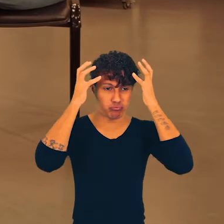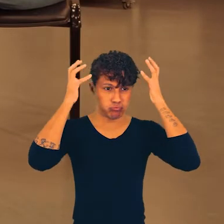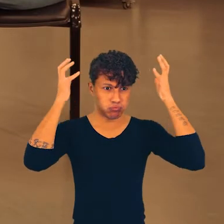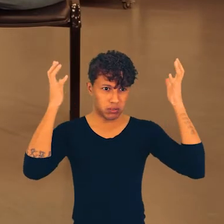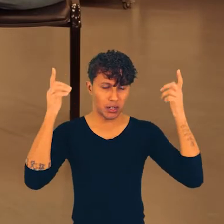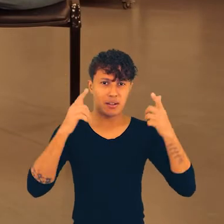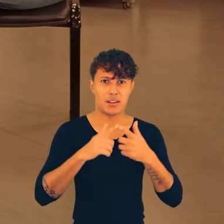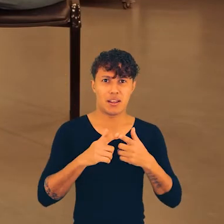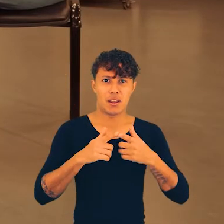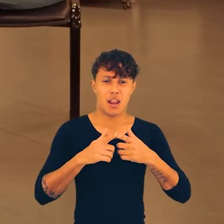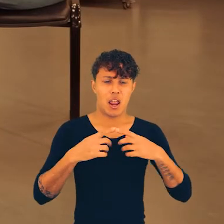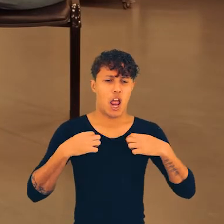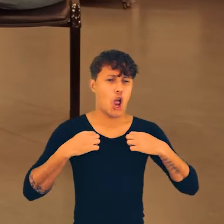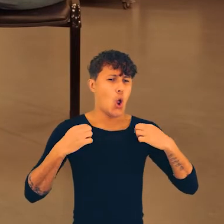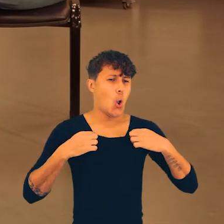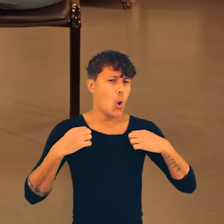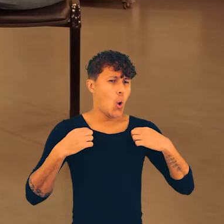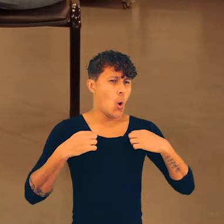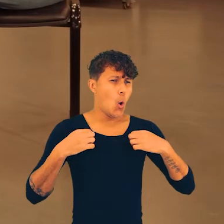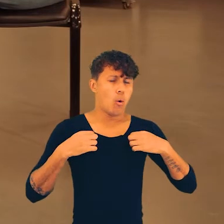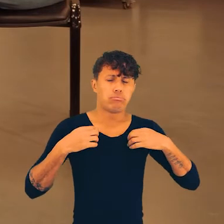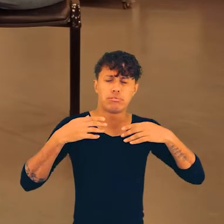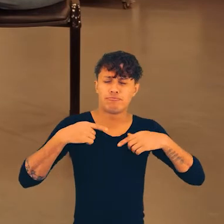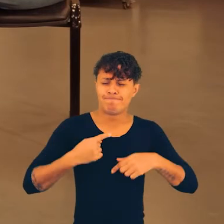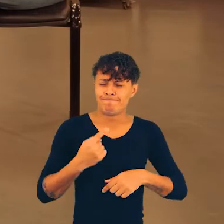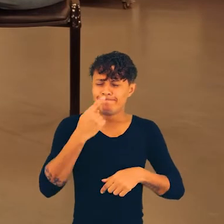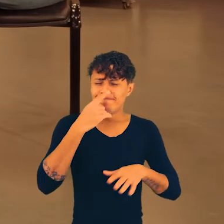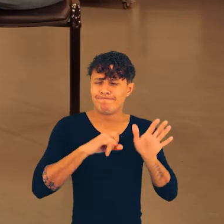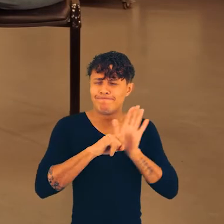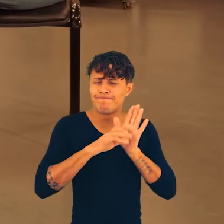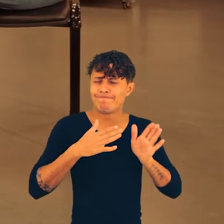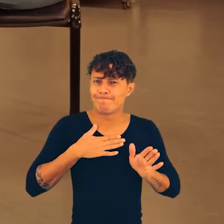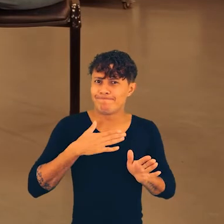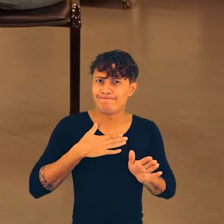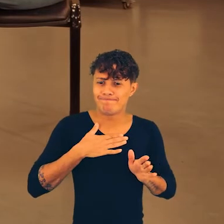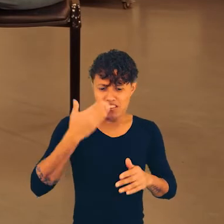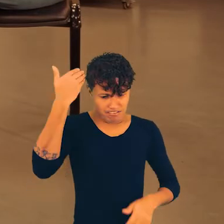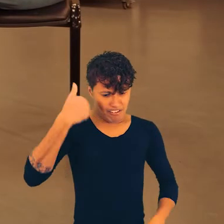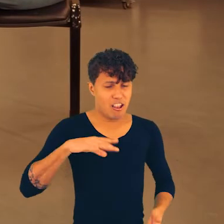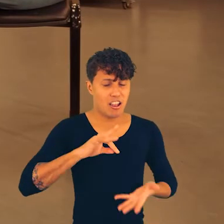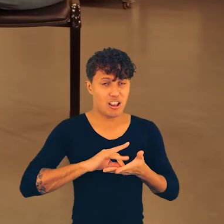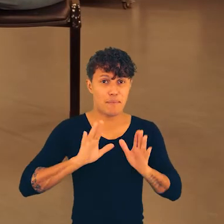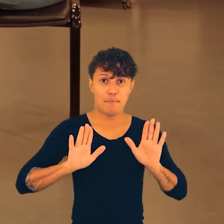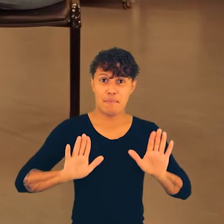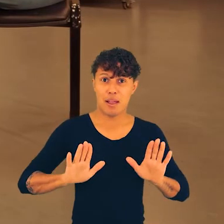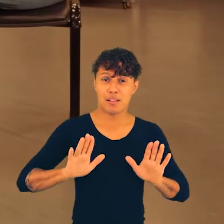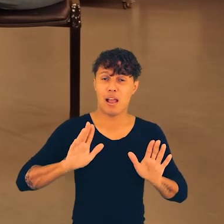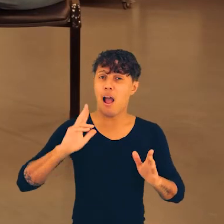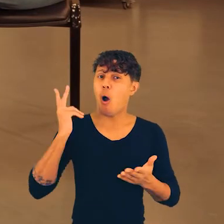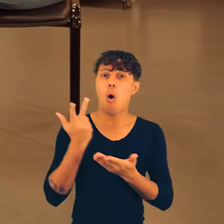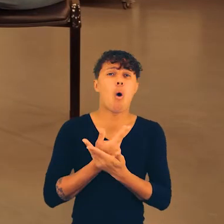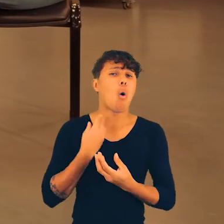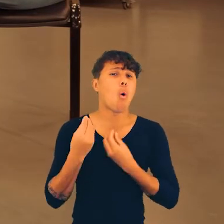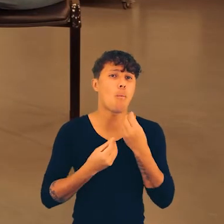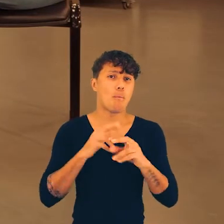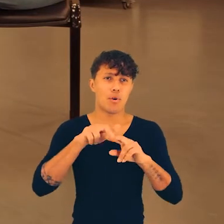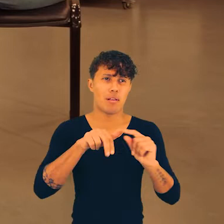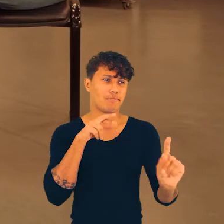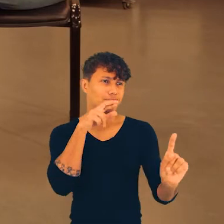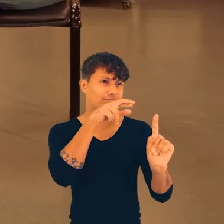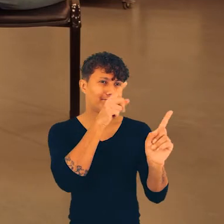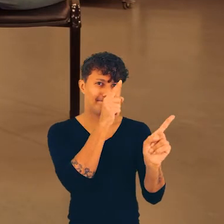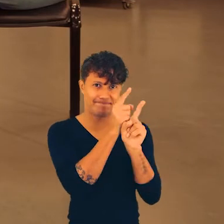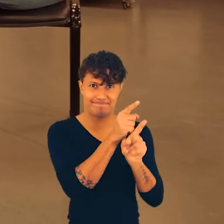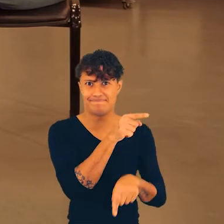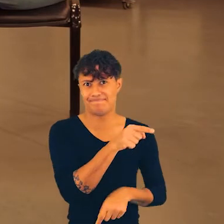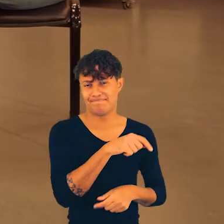Então, eu armei meu black também, eu passei a me vestir com as roupas que, sabe, tinham a ver com a minha identidade, quem eu sou. Mas por que